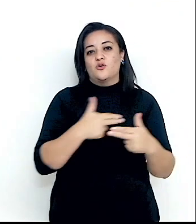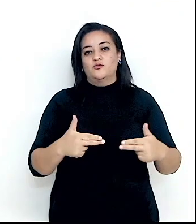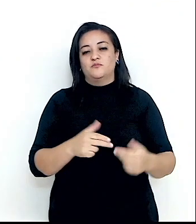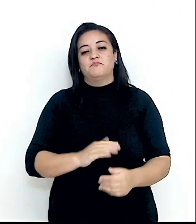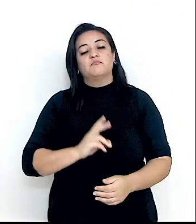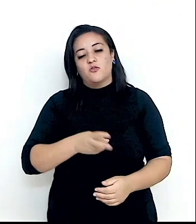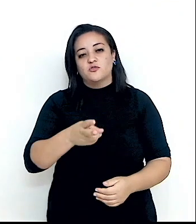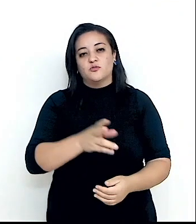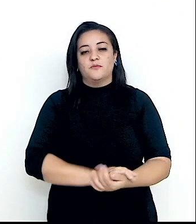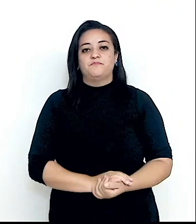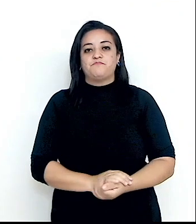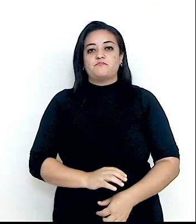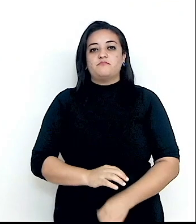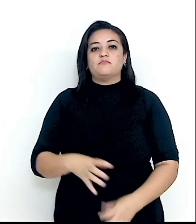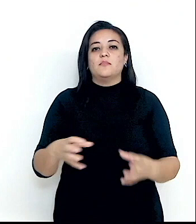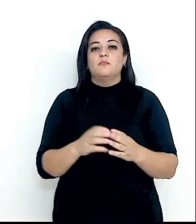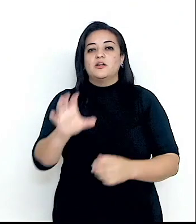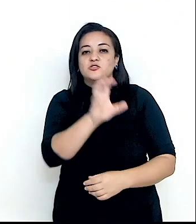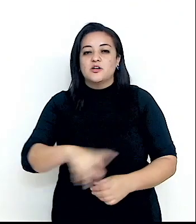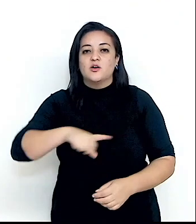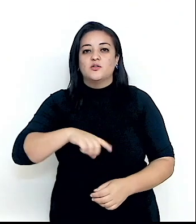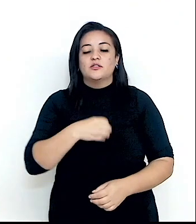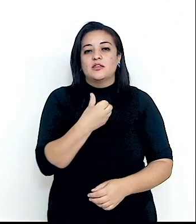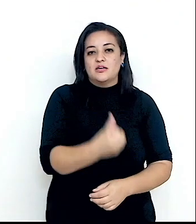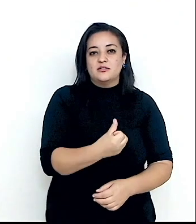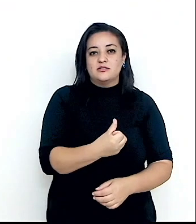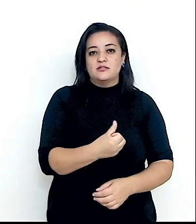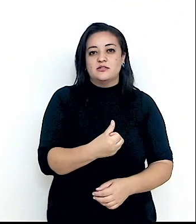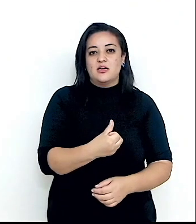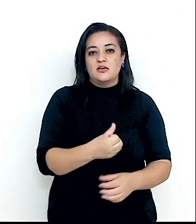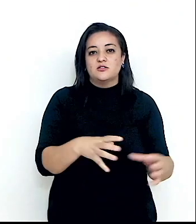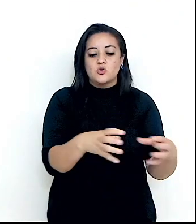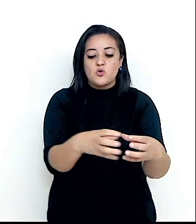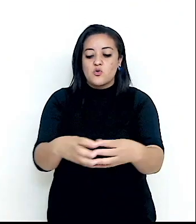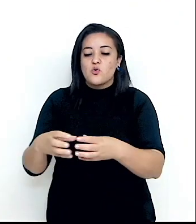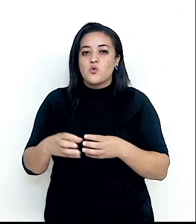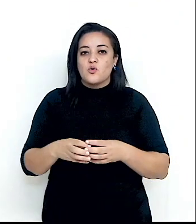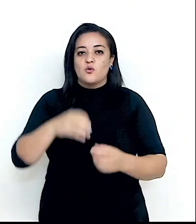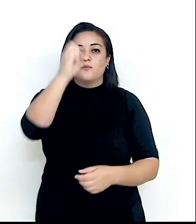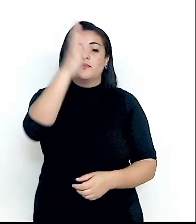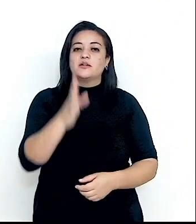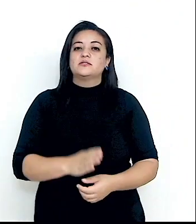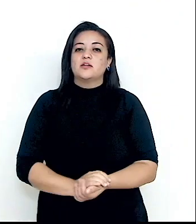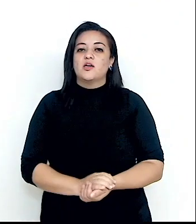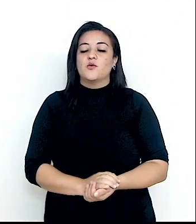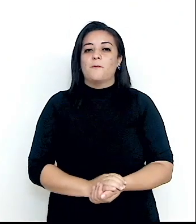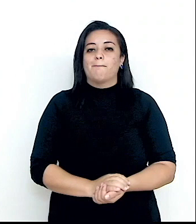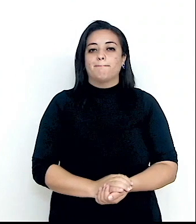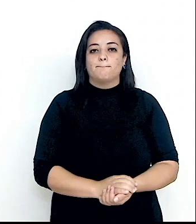assim por diante. A Assembleia Geral tem seis, organiza seu trabalho em seis comissões, o Brasil está presente